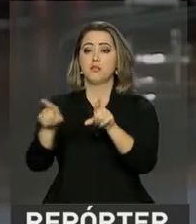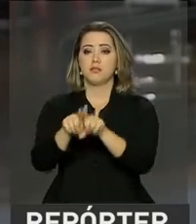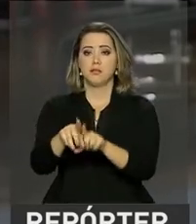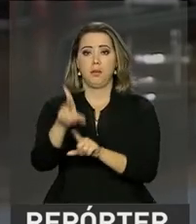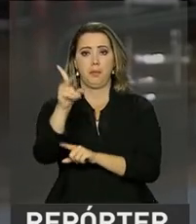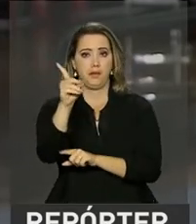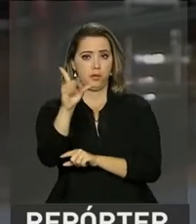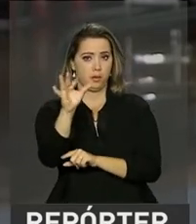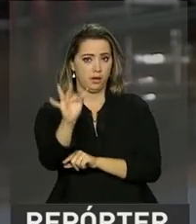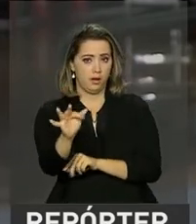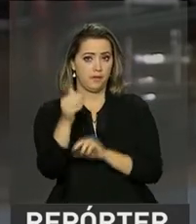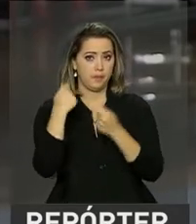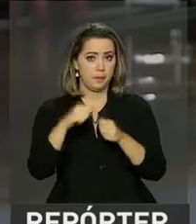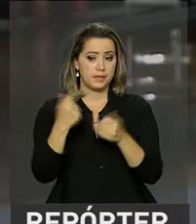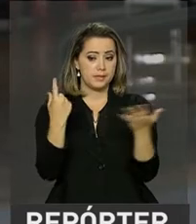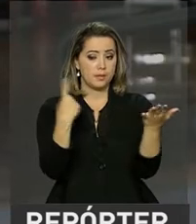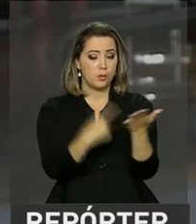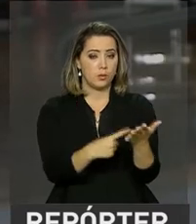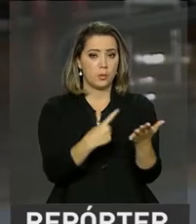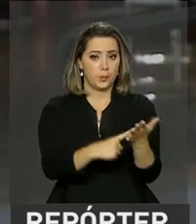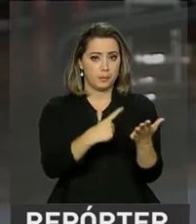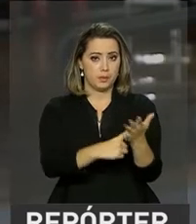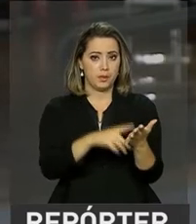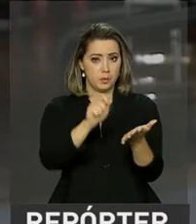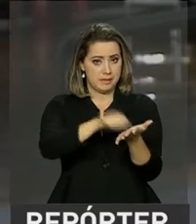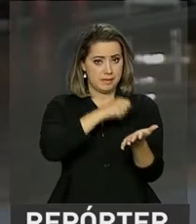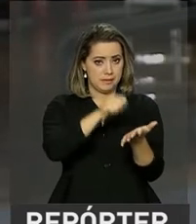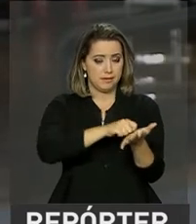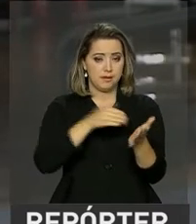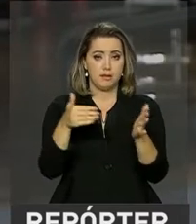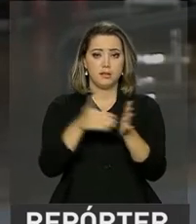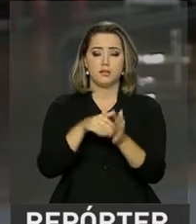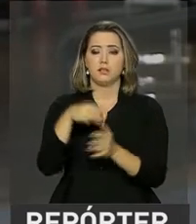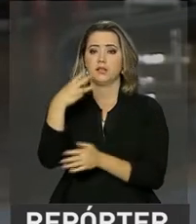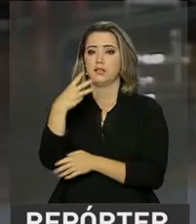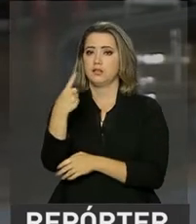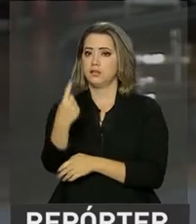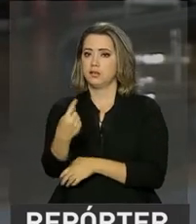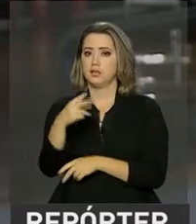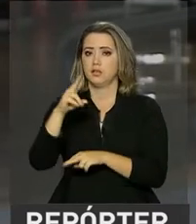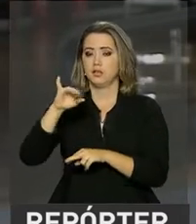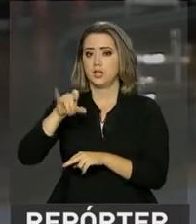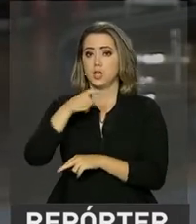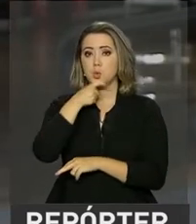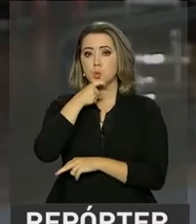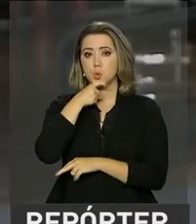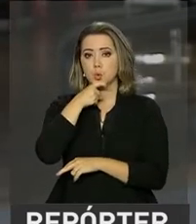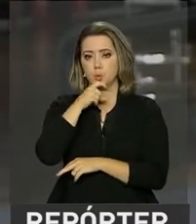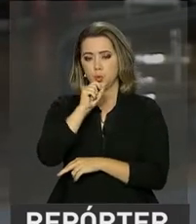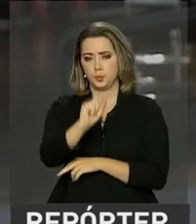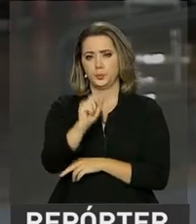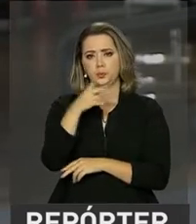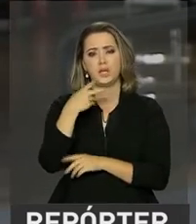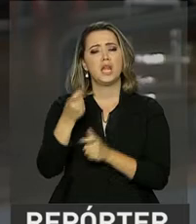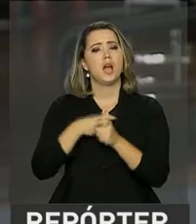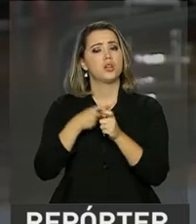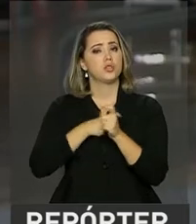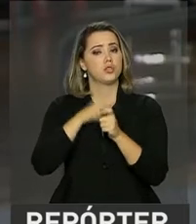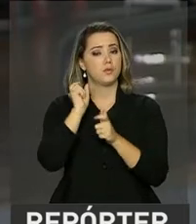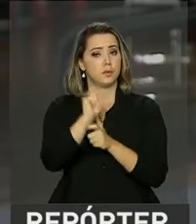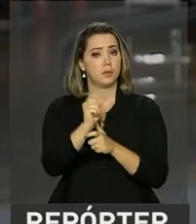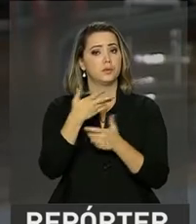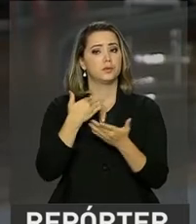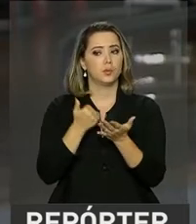precisam fazer a adesão ao programa até o próximo dia 31 de julho. E as dívidas são aquelas que